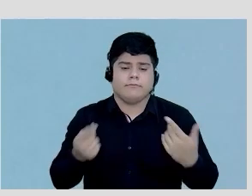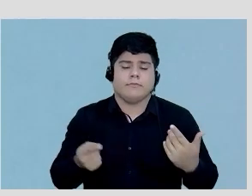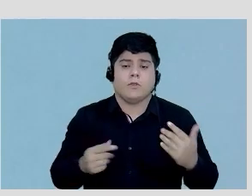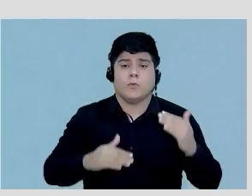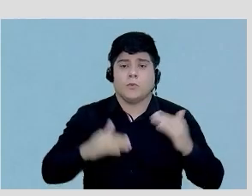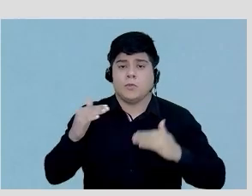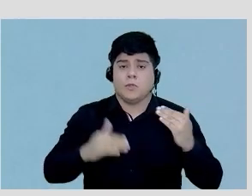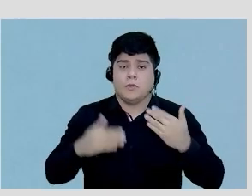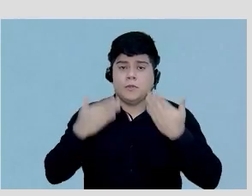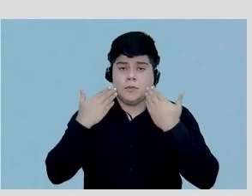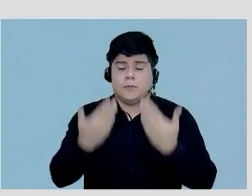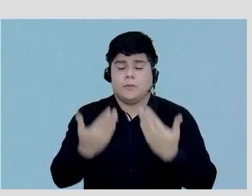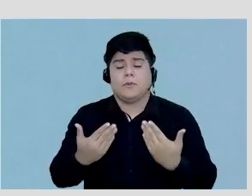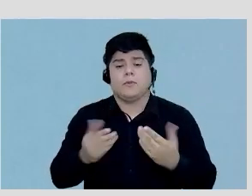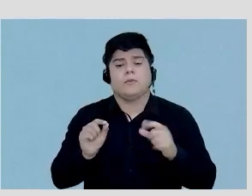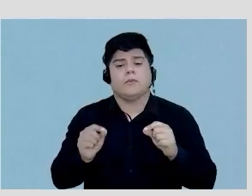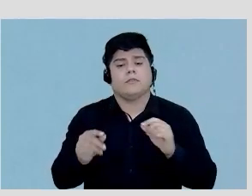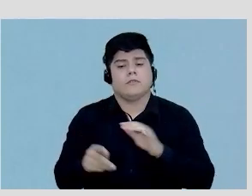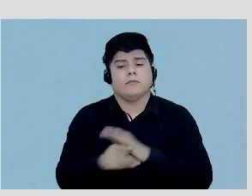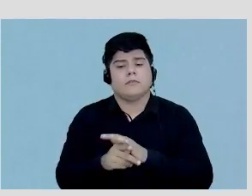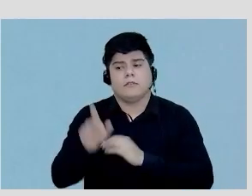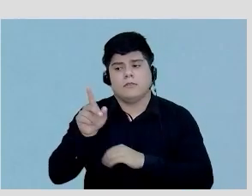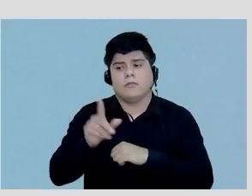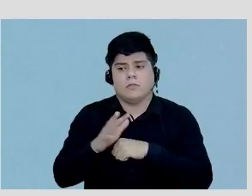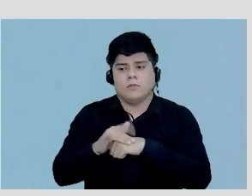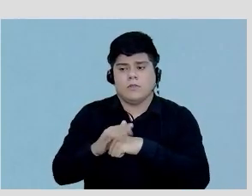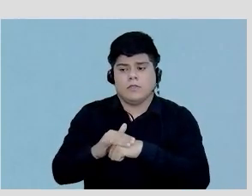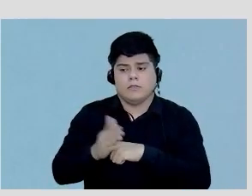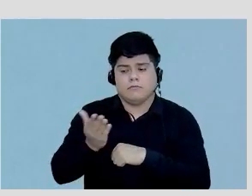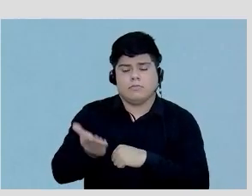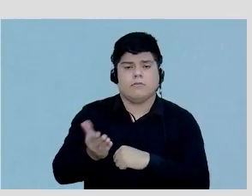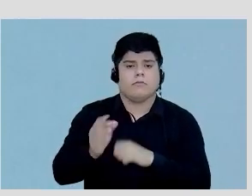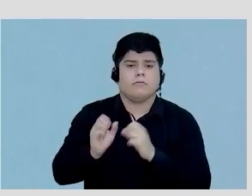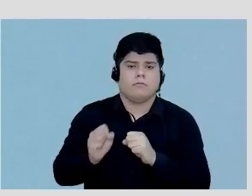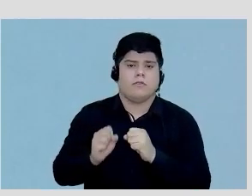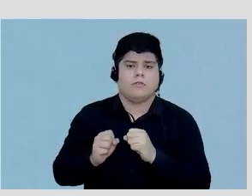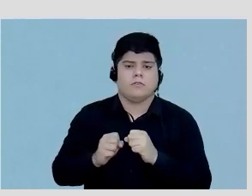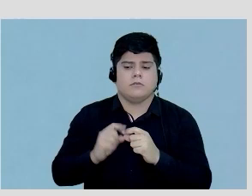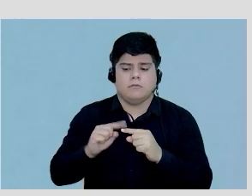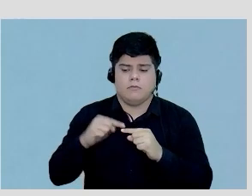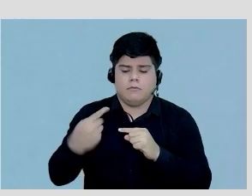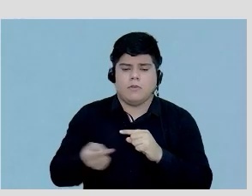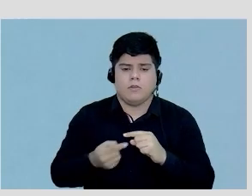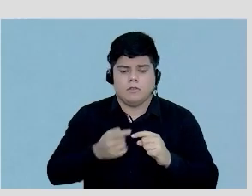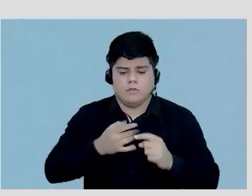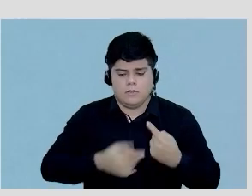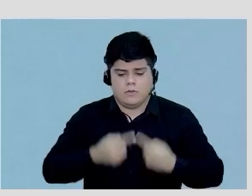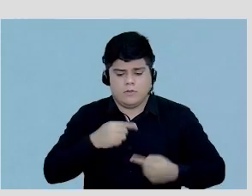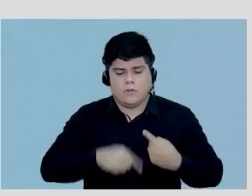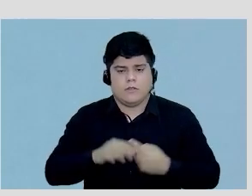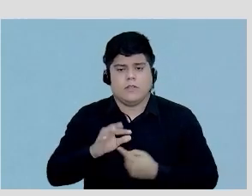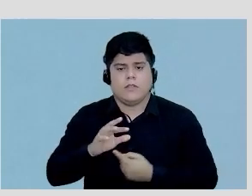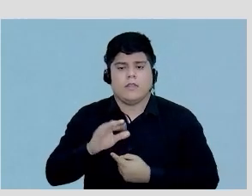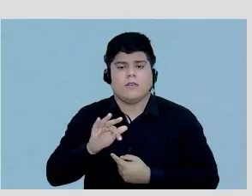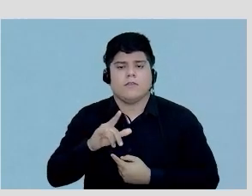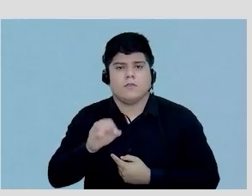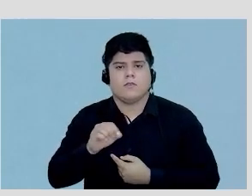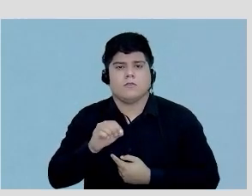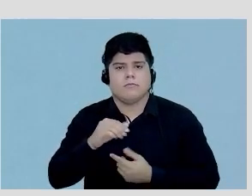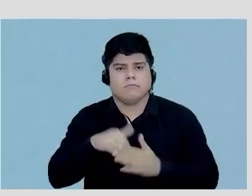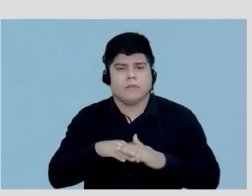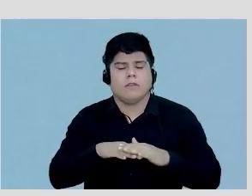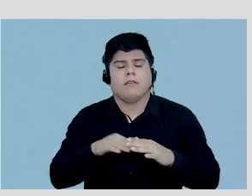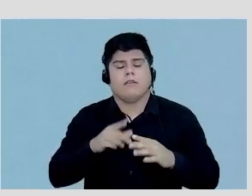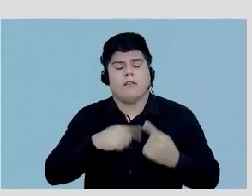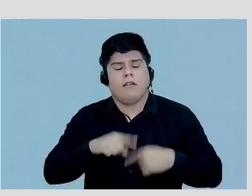níveis de evidência para um doente como esse pós-revascularização e com reserva de fluxo com